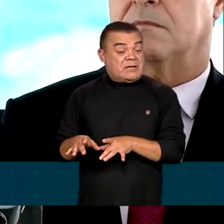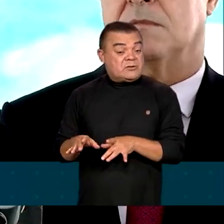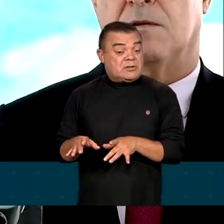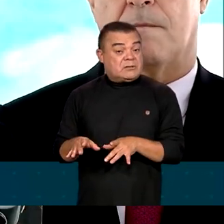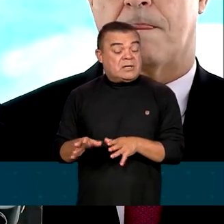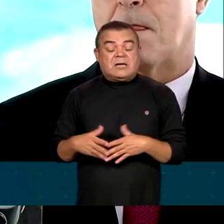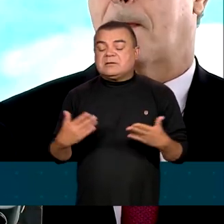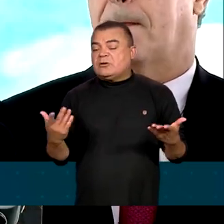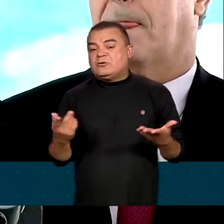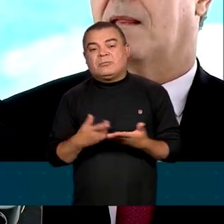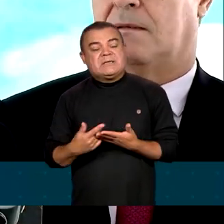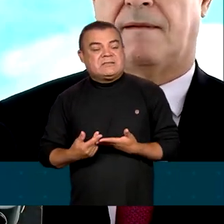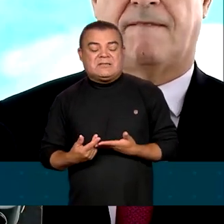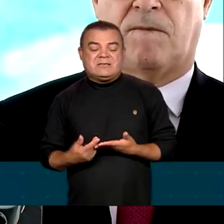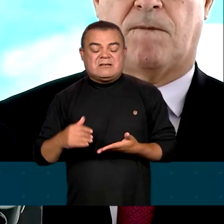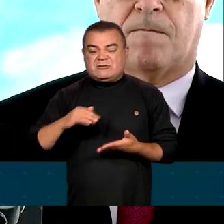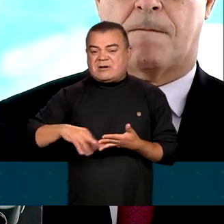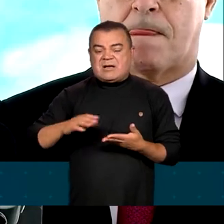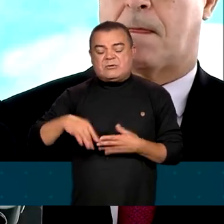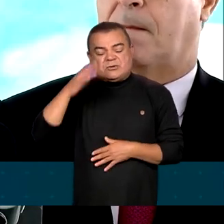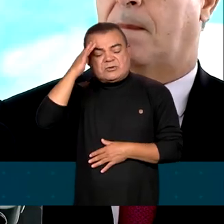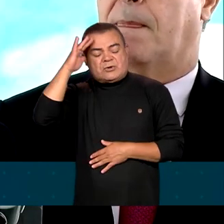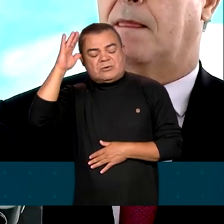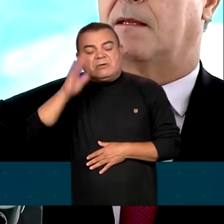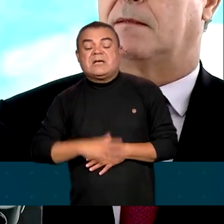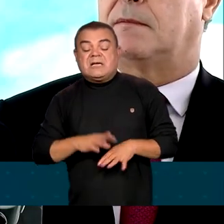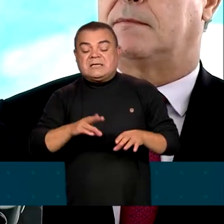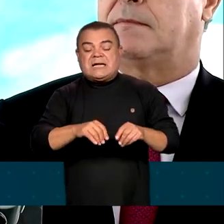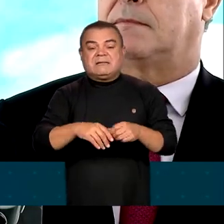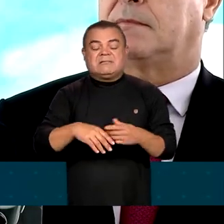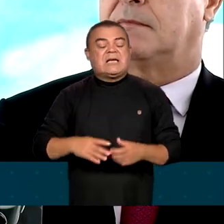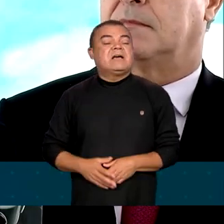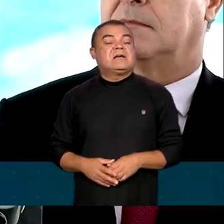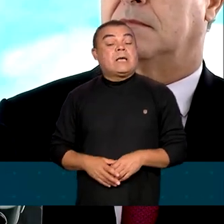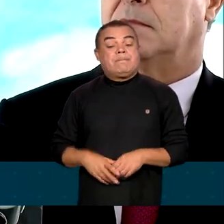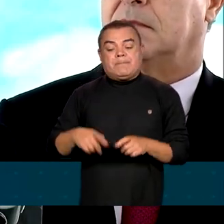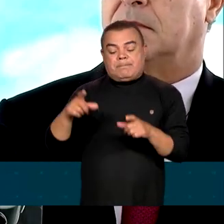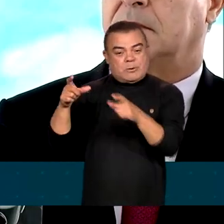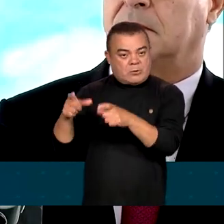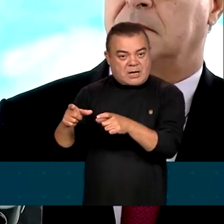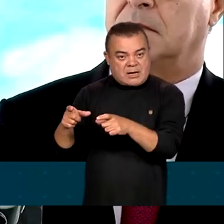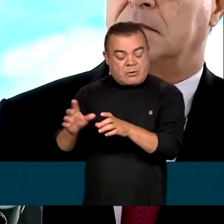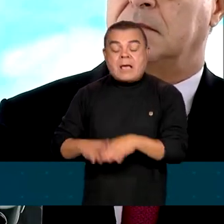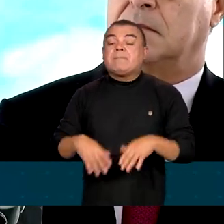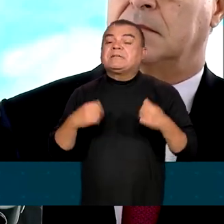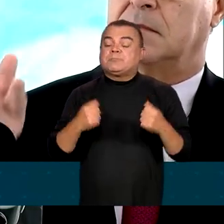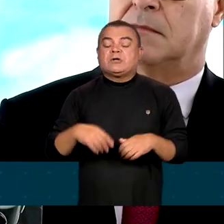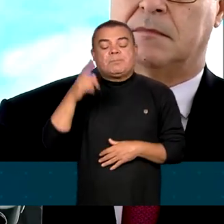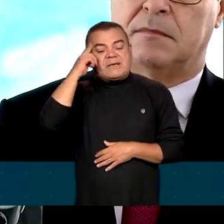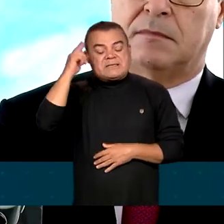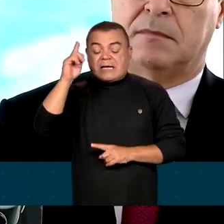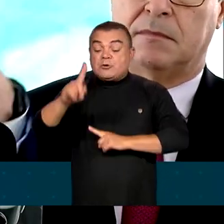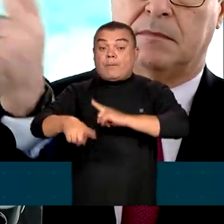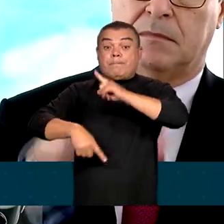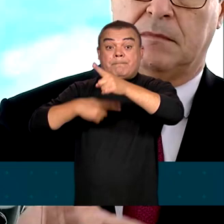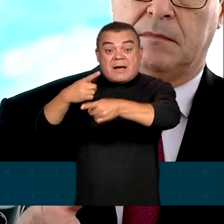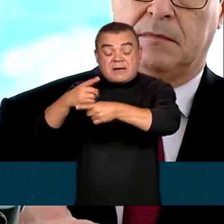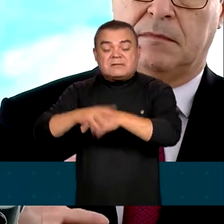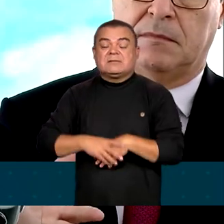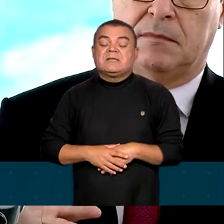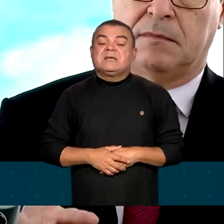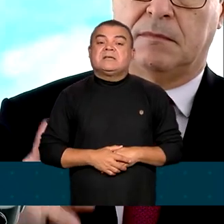precisa desvincular do sonho da terra, da luta por um pedaço de terra, mas pode pensar no passo seguinte da qualificação, do